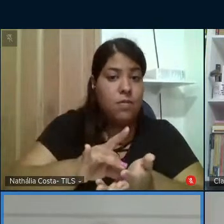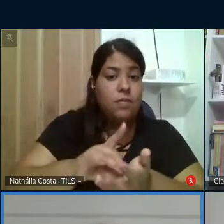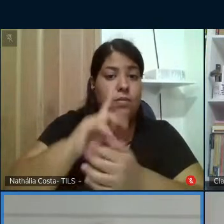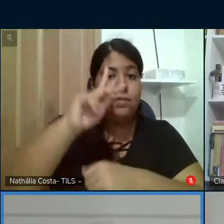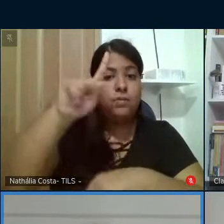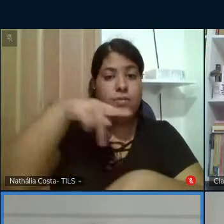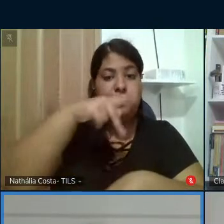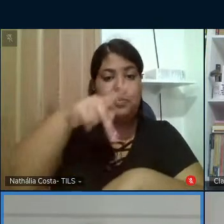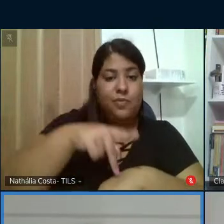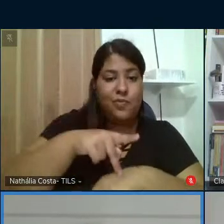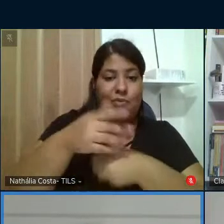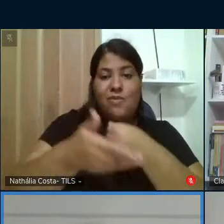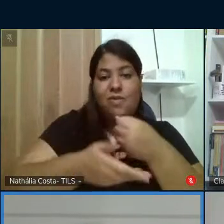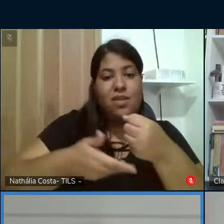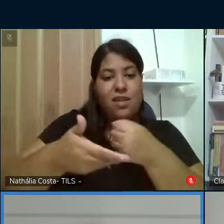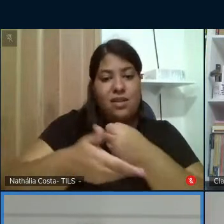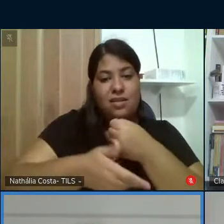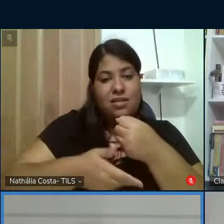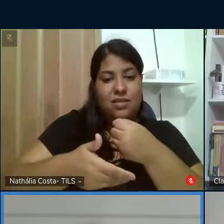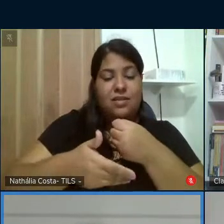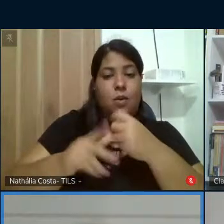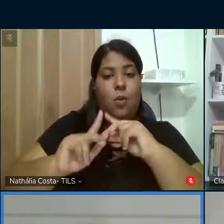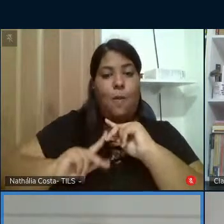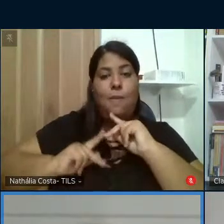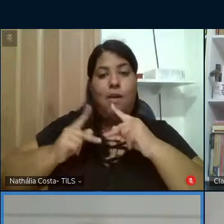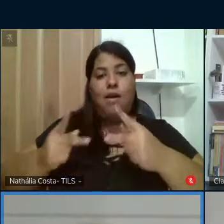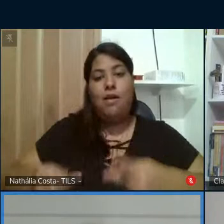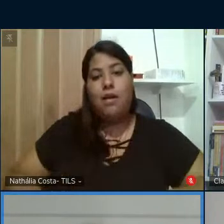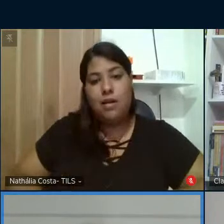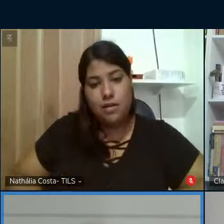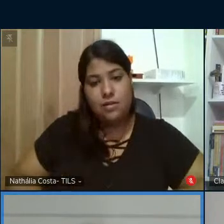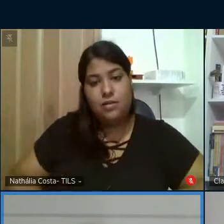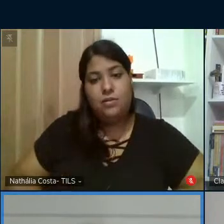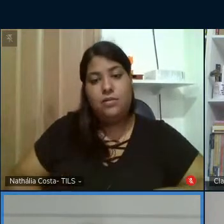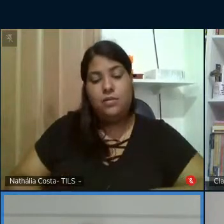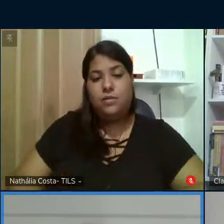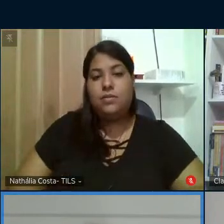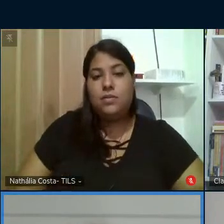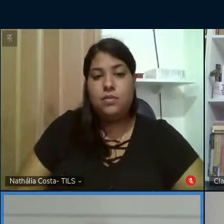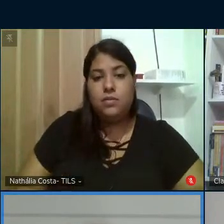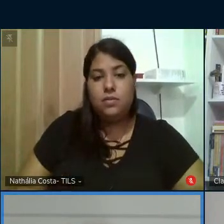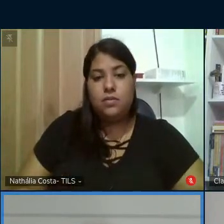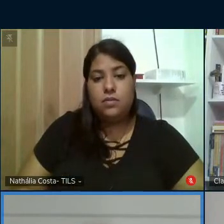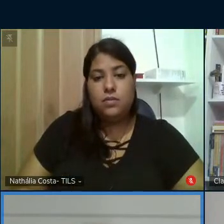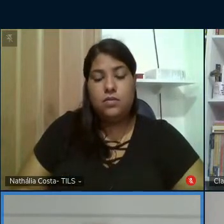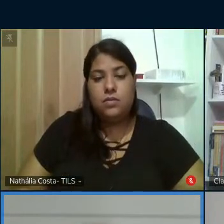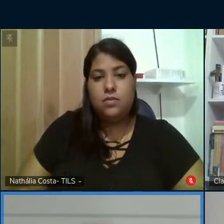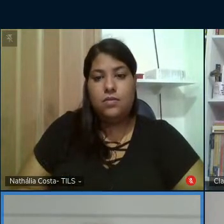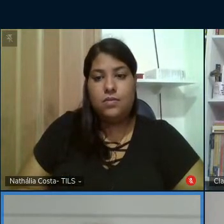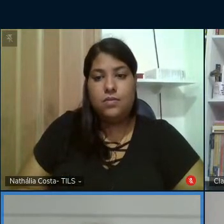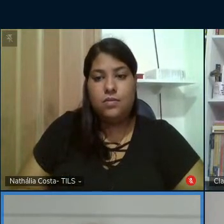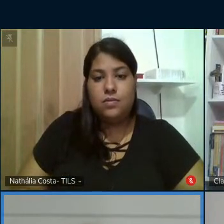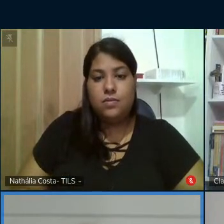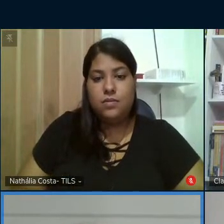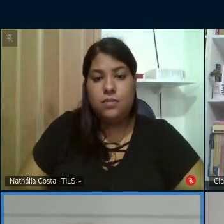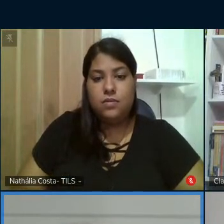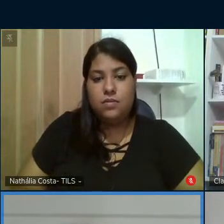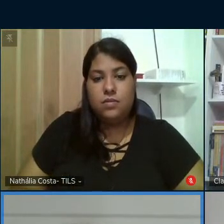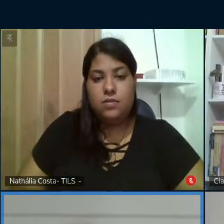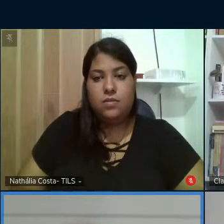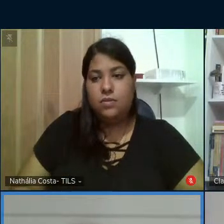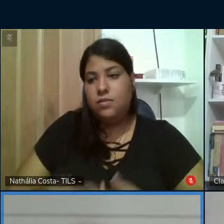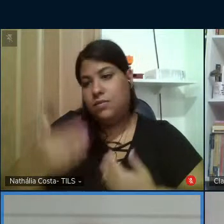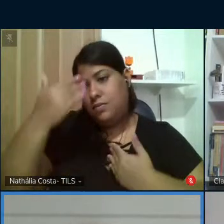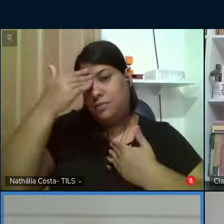um país sobre bases humanas humanizadoras e humanizantes né muito